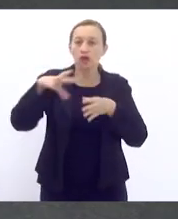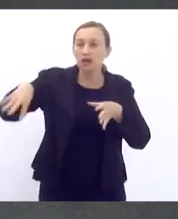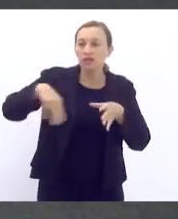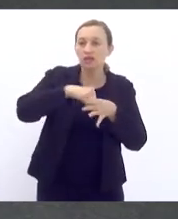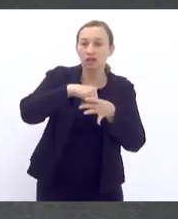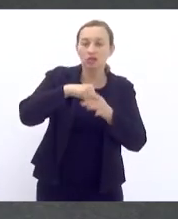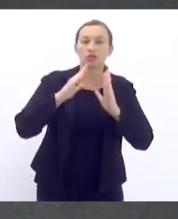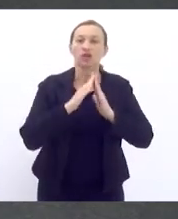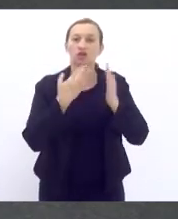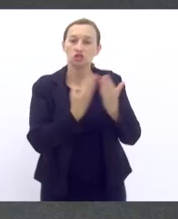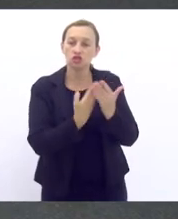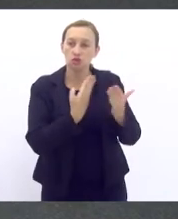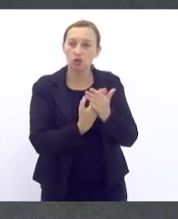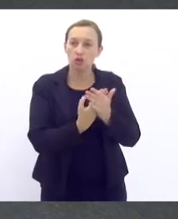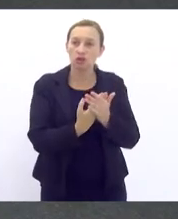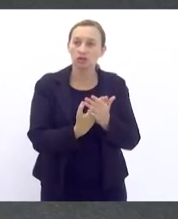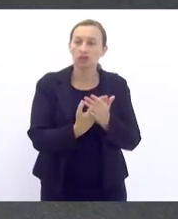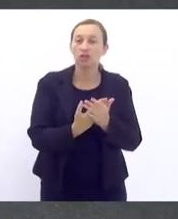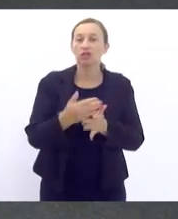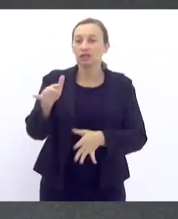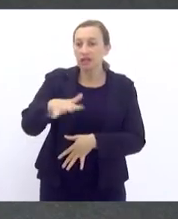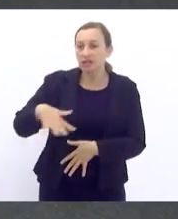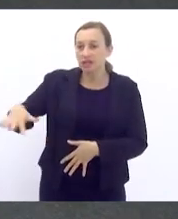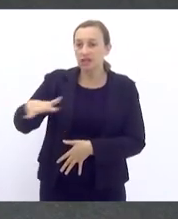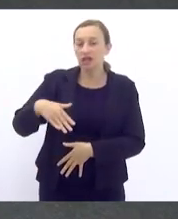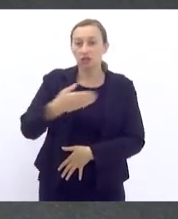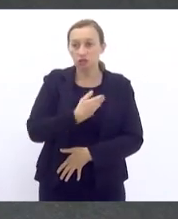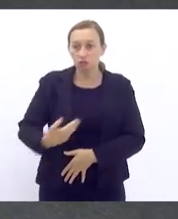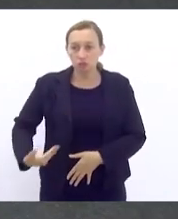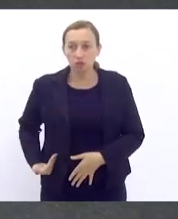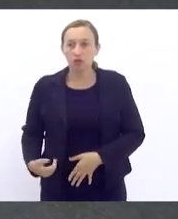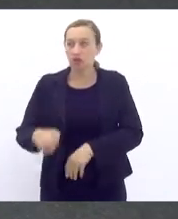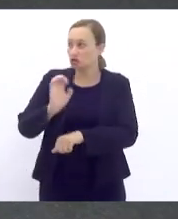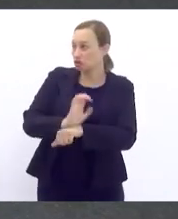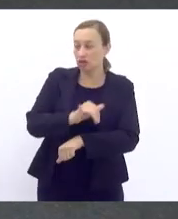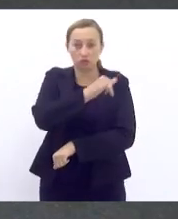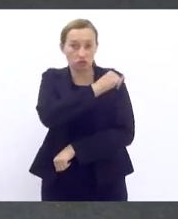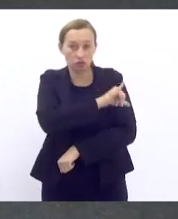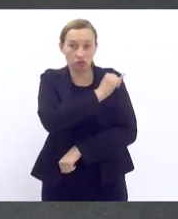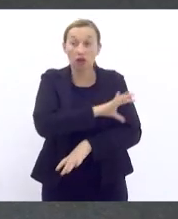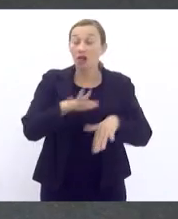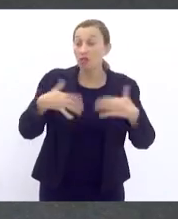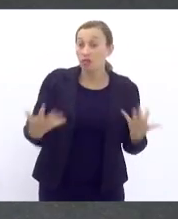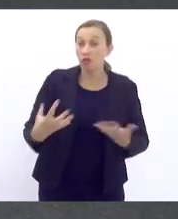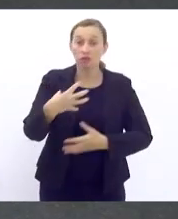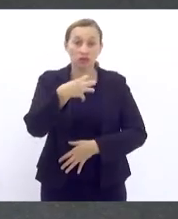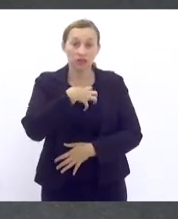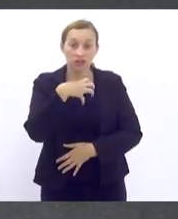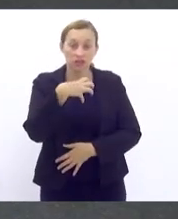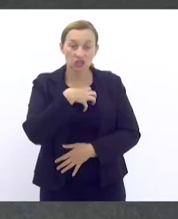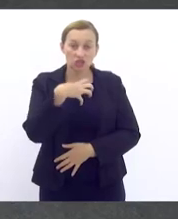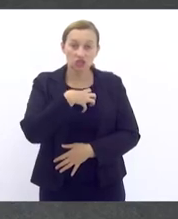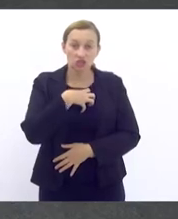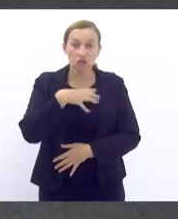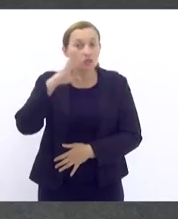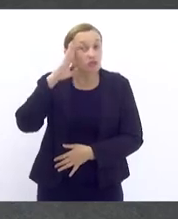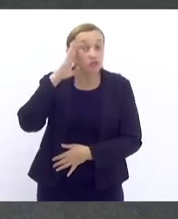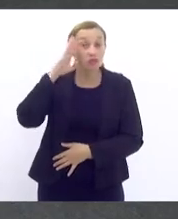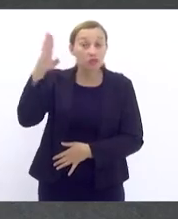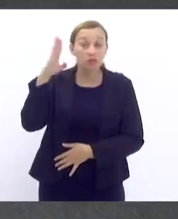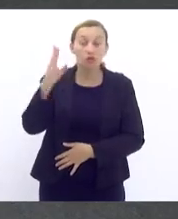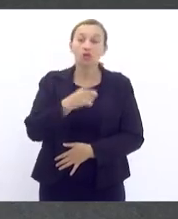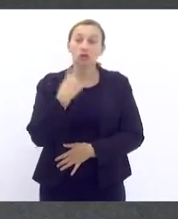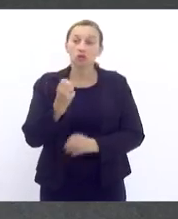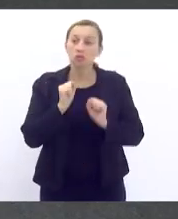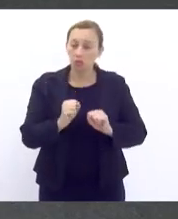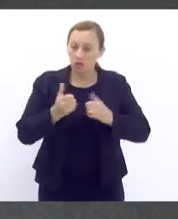escolas e dentro das unidades públicas do Estado do Rio de Janeiro. Então, nesse sentido, é fundamental que a gente